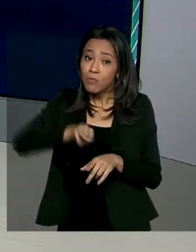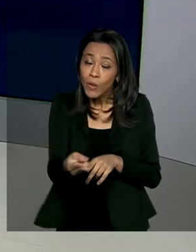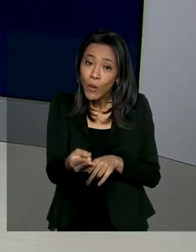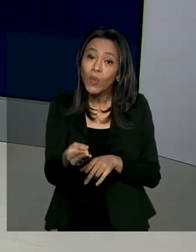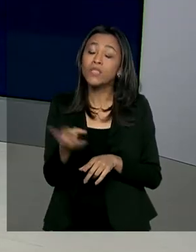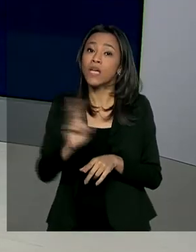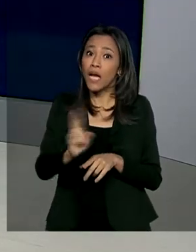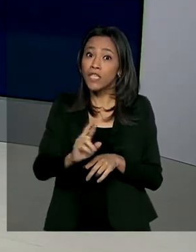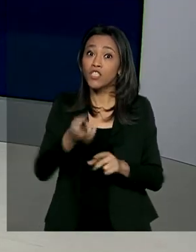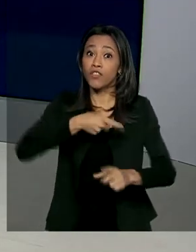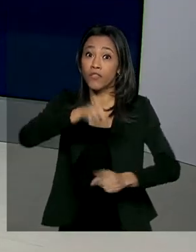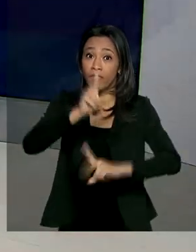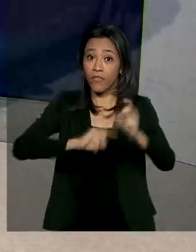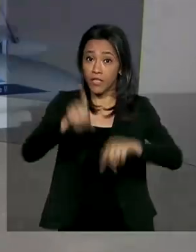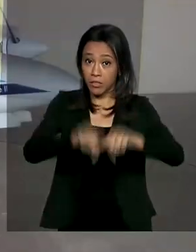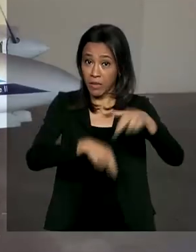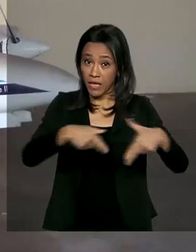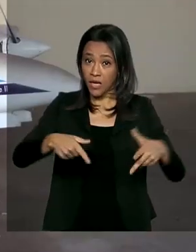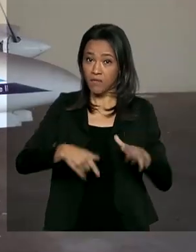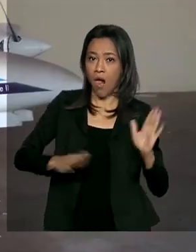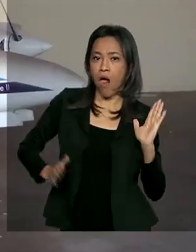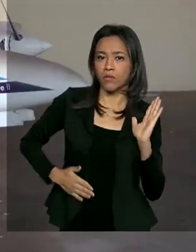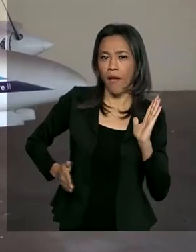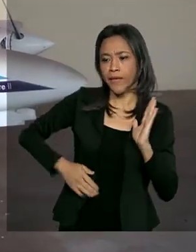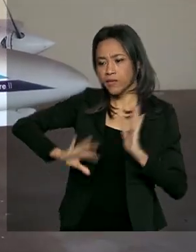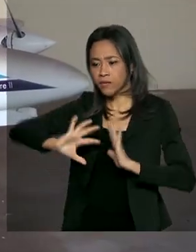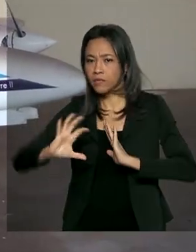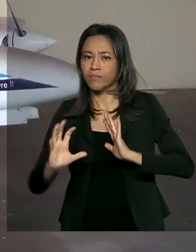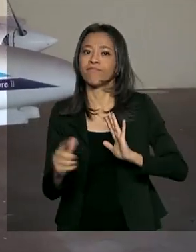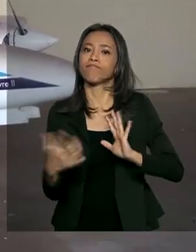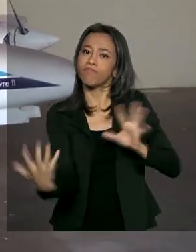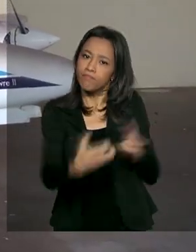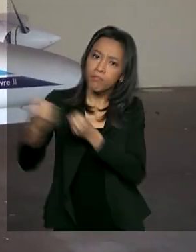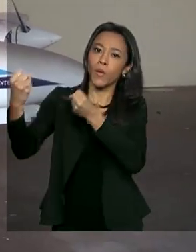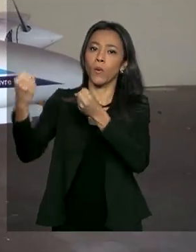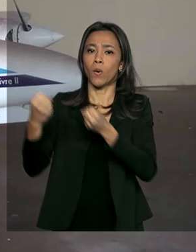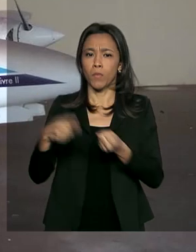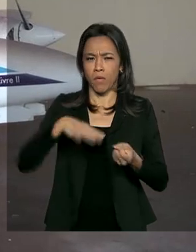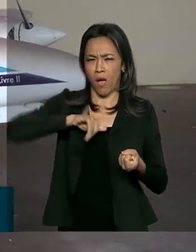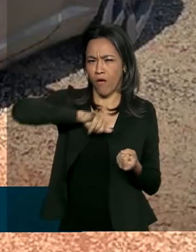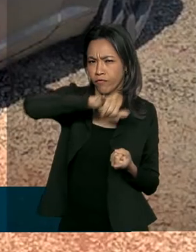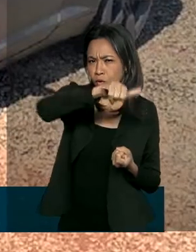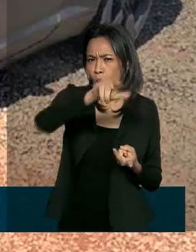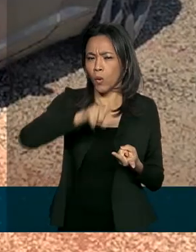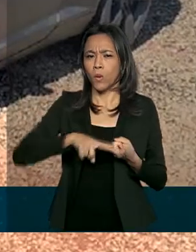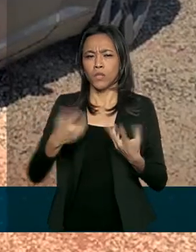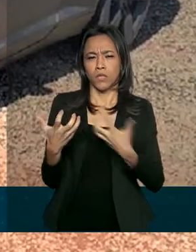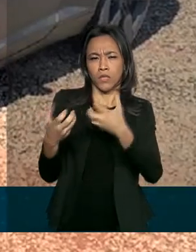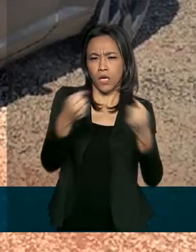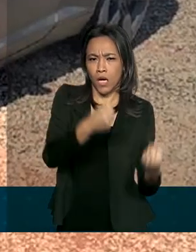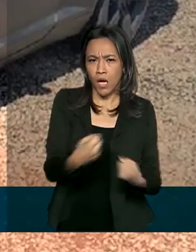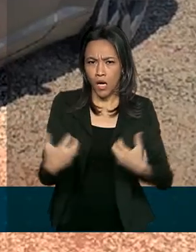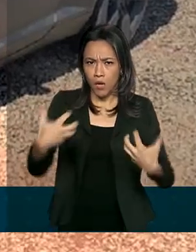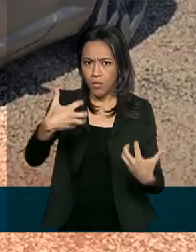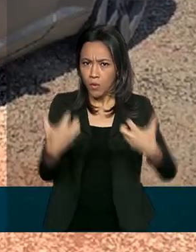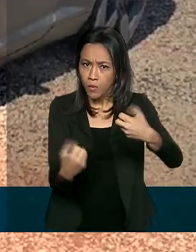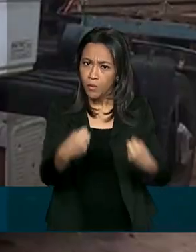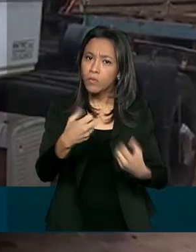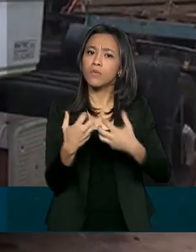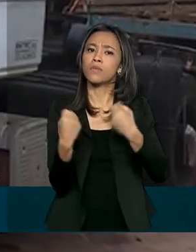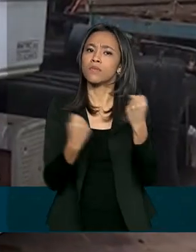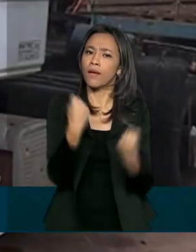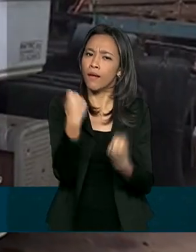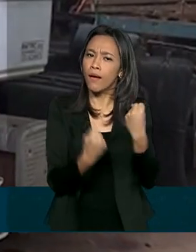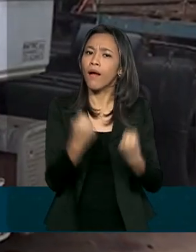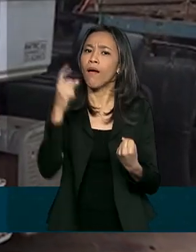apreendidos de traficantes. O recurso com a venda de bens como aviões, caminhões e carros de luxo é destinado ao Fundo